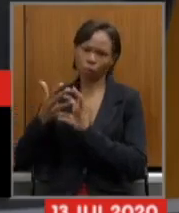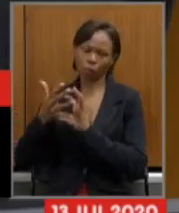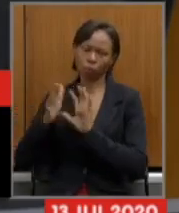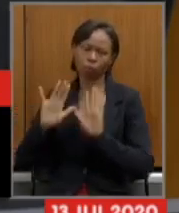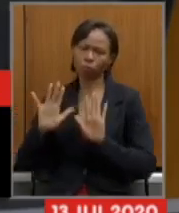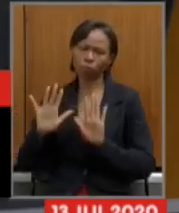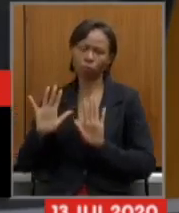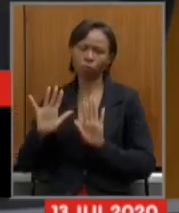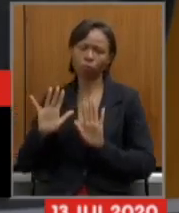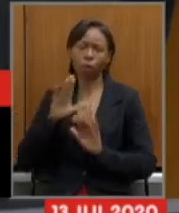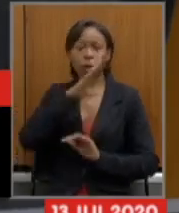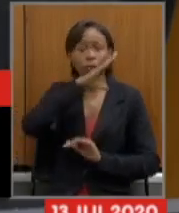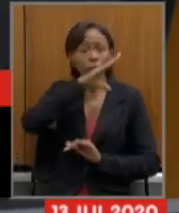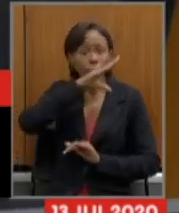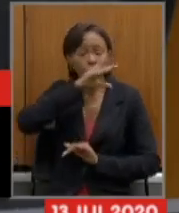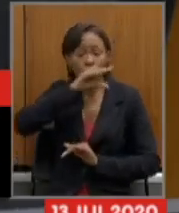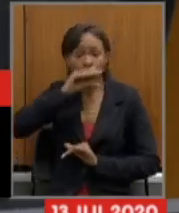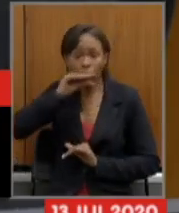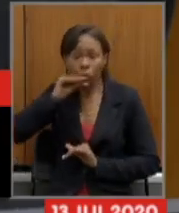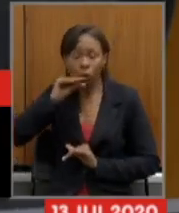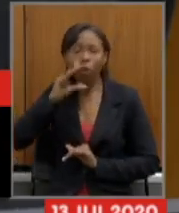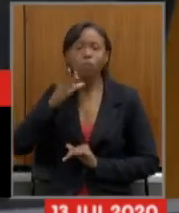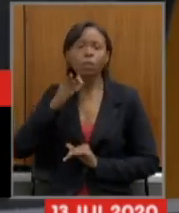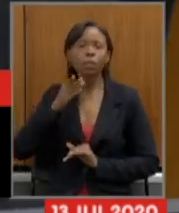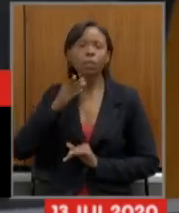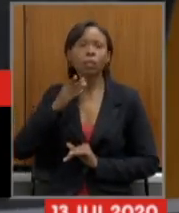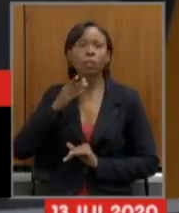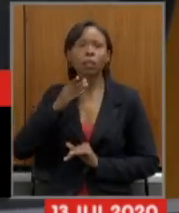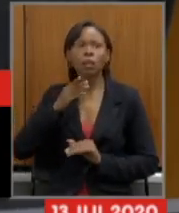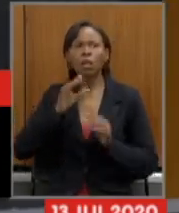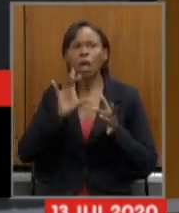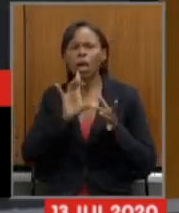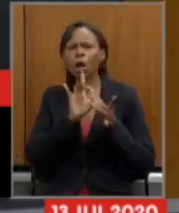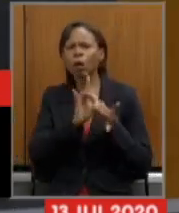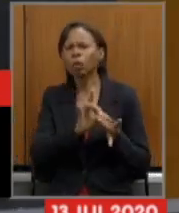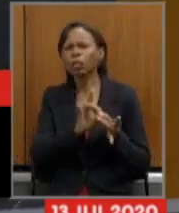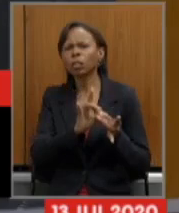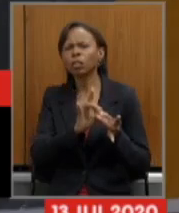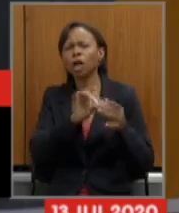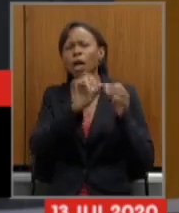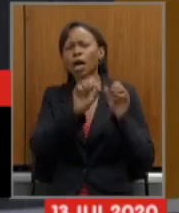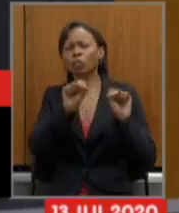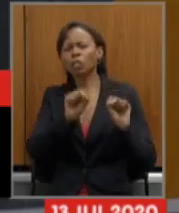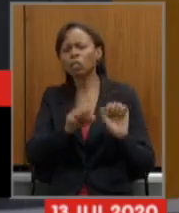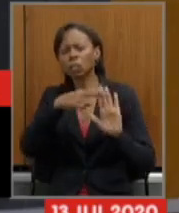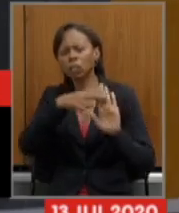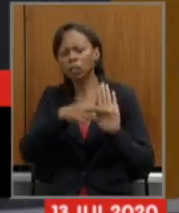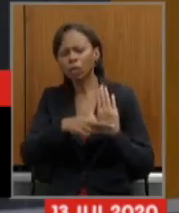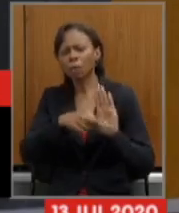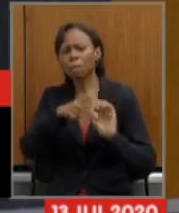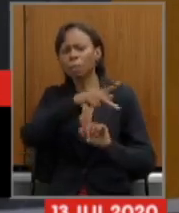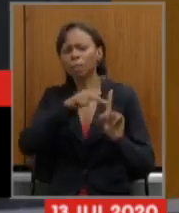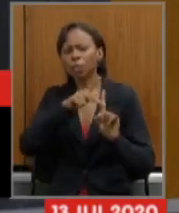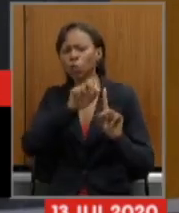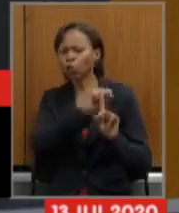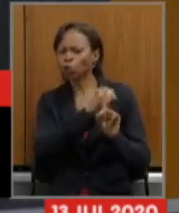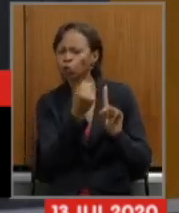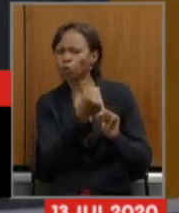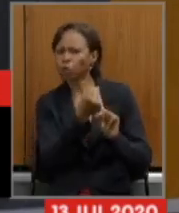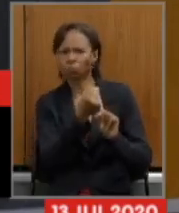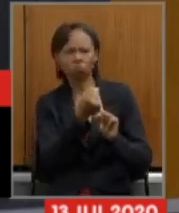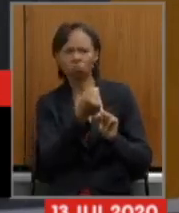Servidores vinculados ao regime geral de previdência social também não se aplica.